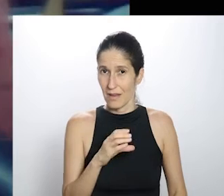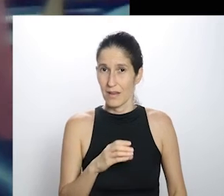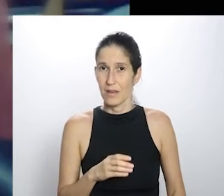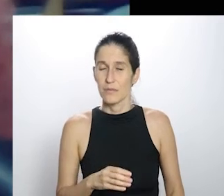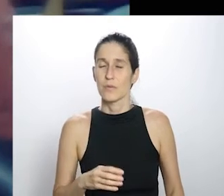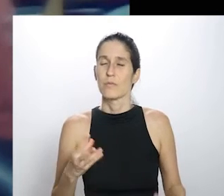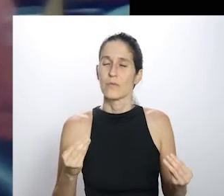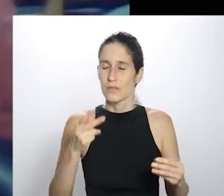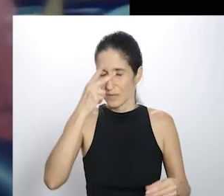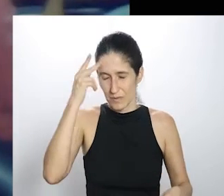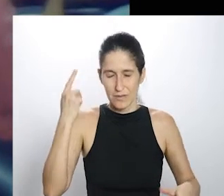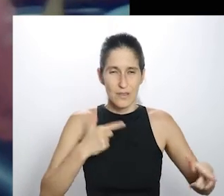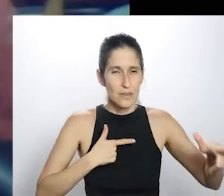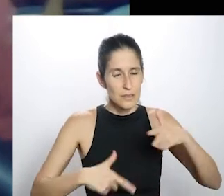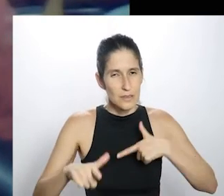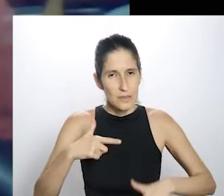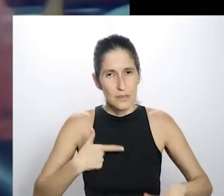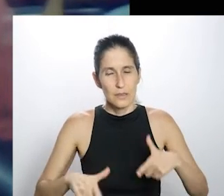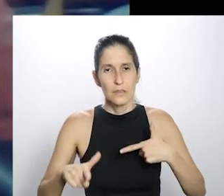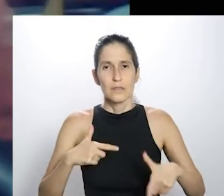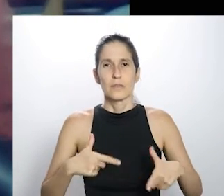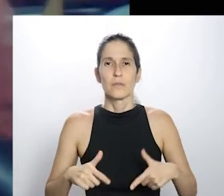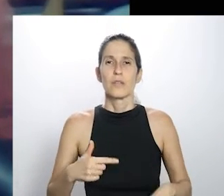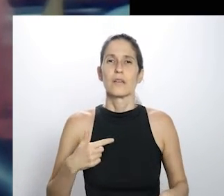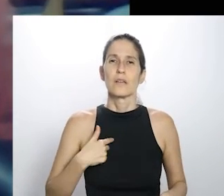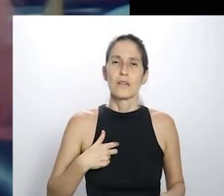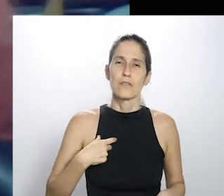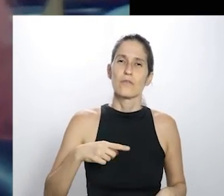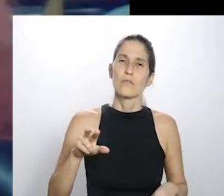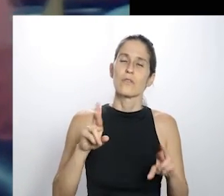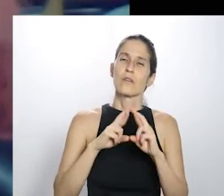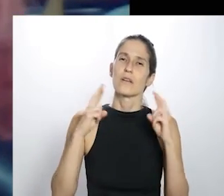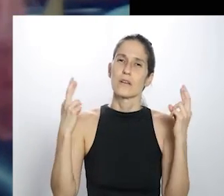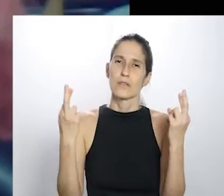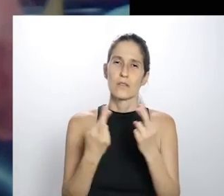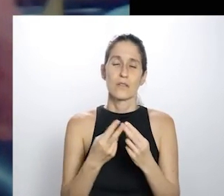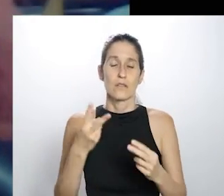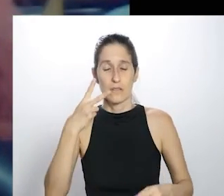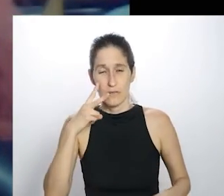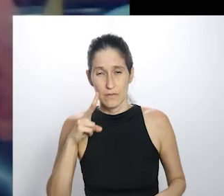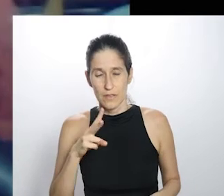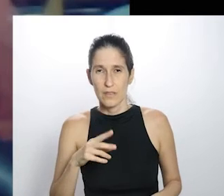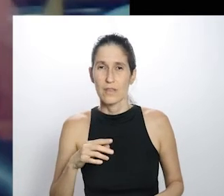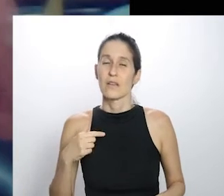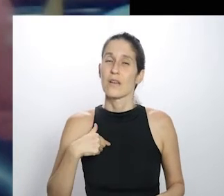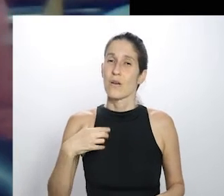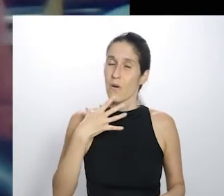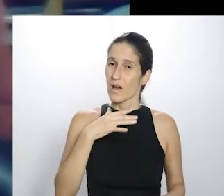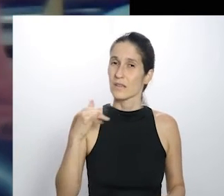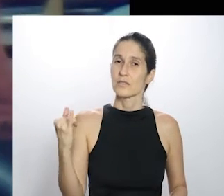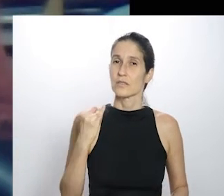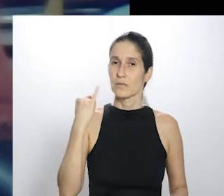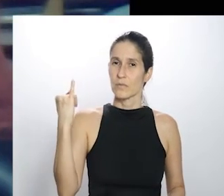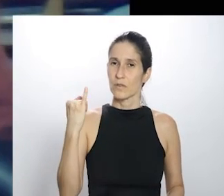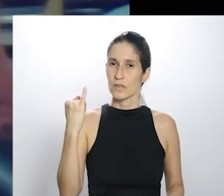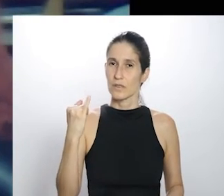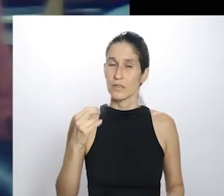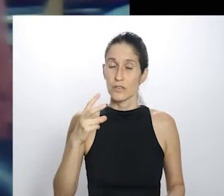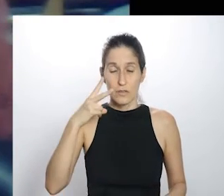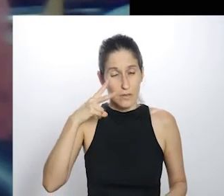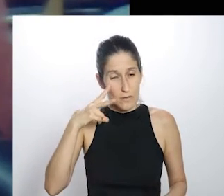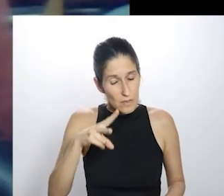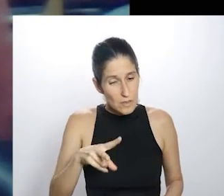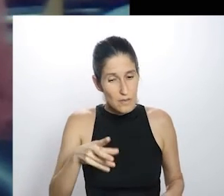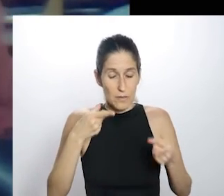está todo mundo trabalhando bastante nisso, eu tenho acompanhado algumas reuniões, e eu acho importante nós, como artistas,